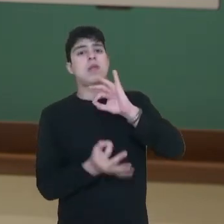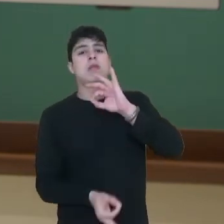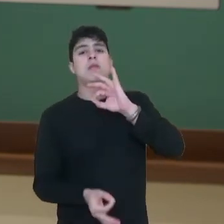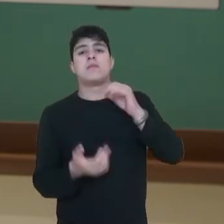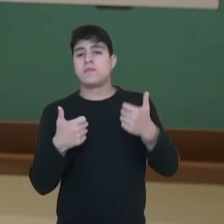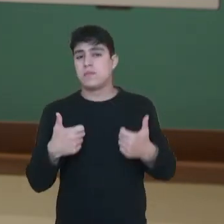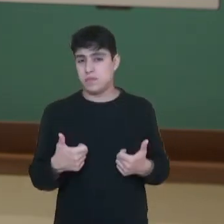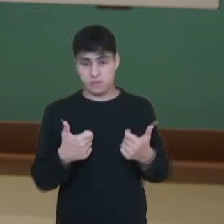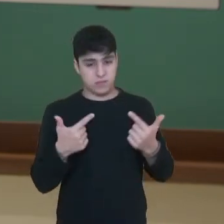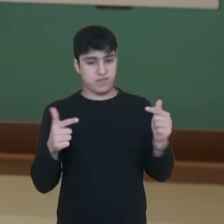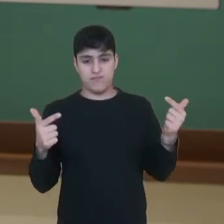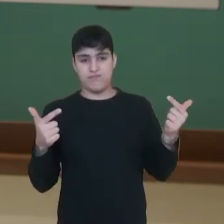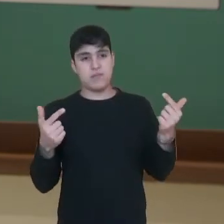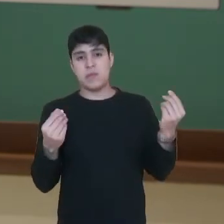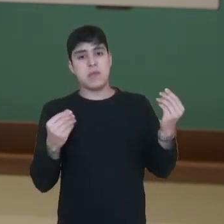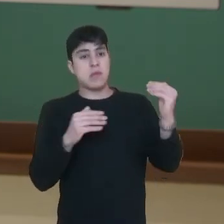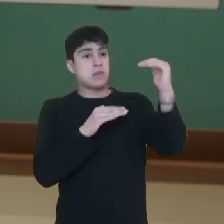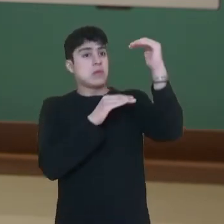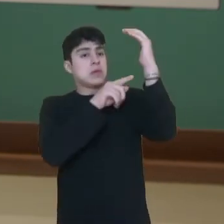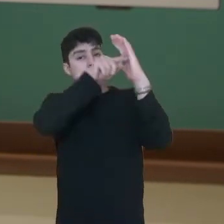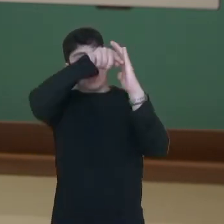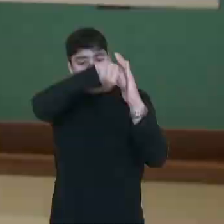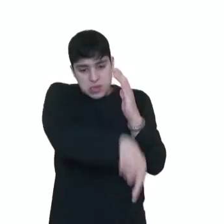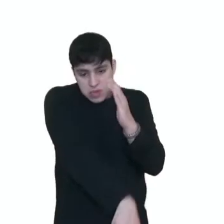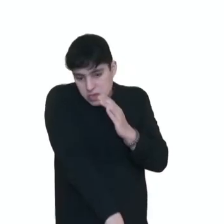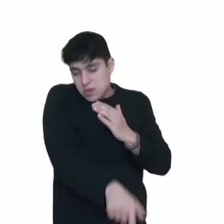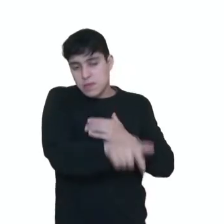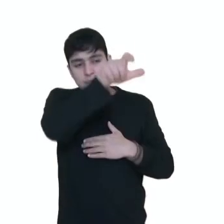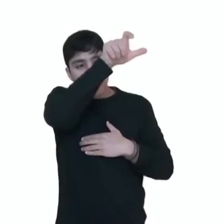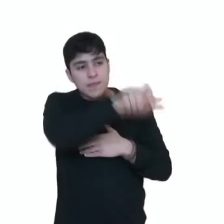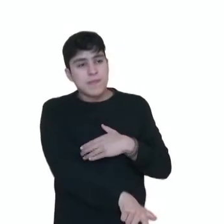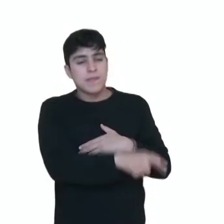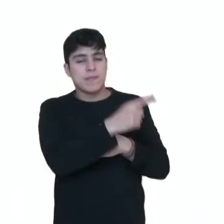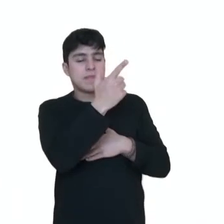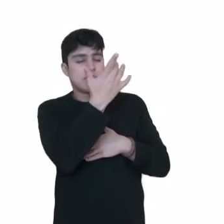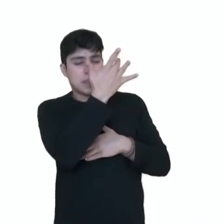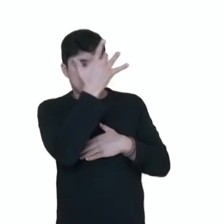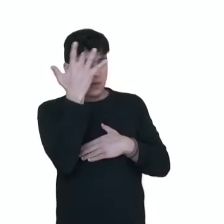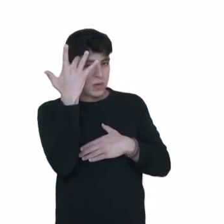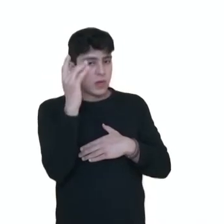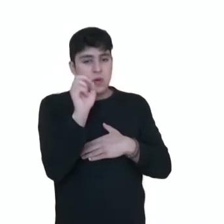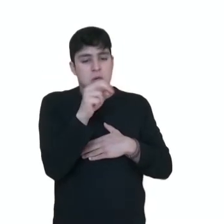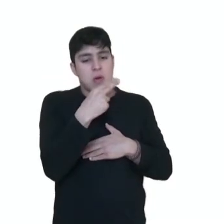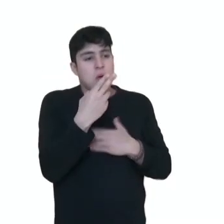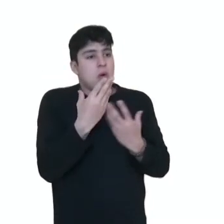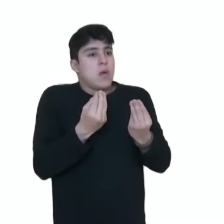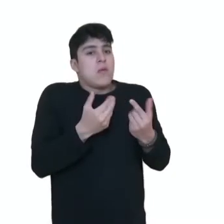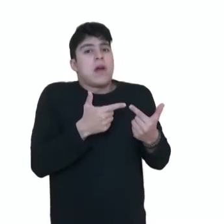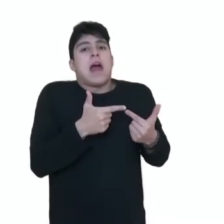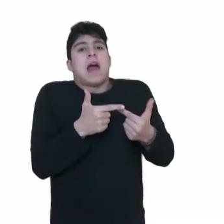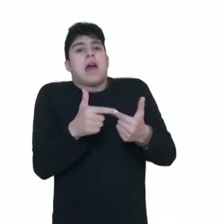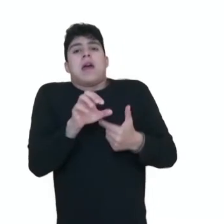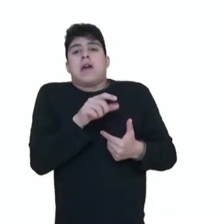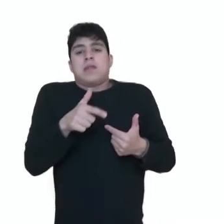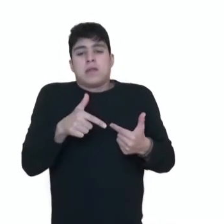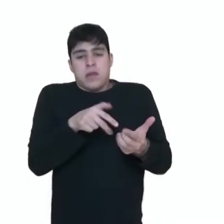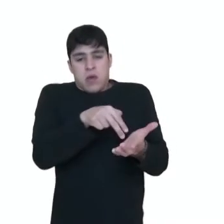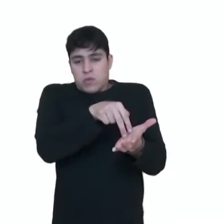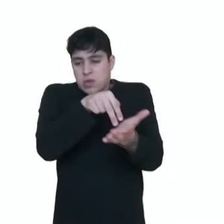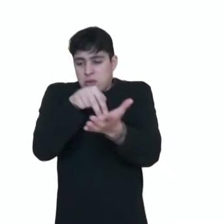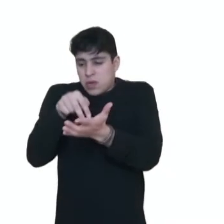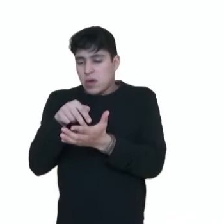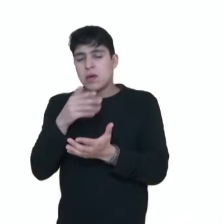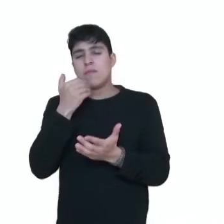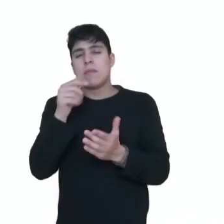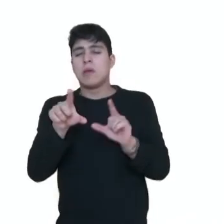Então, não há espaço para desenvolver profundamente os personagens ou mesmo para a ação de muitos deles. Por isso, é melhor optar por